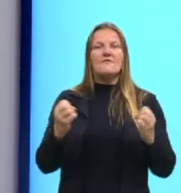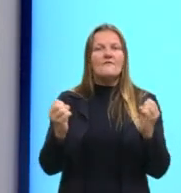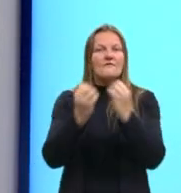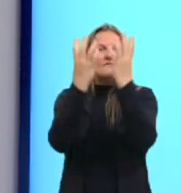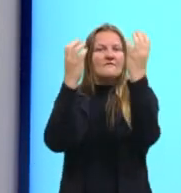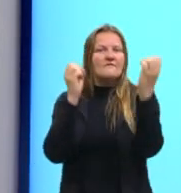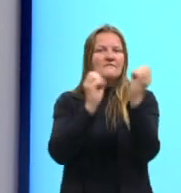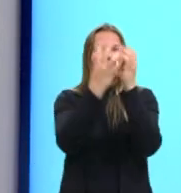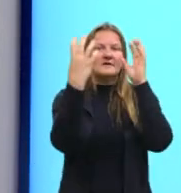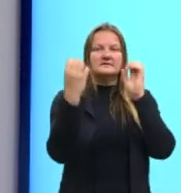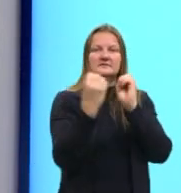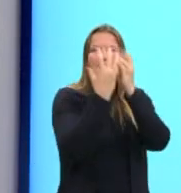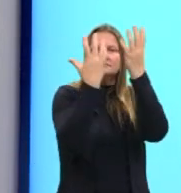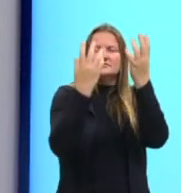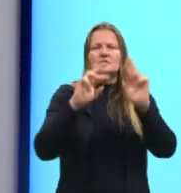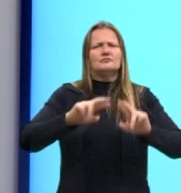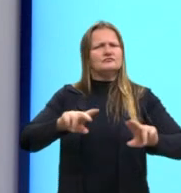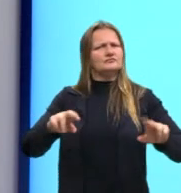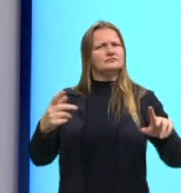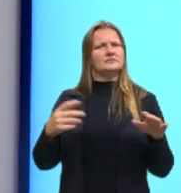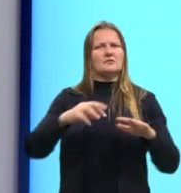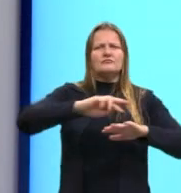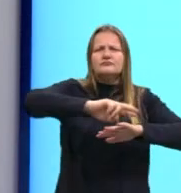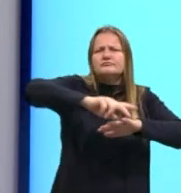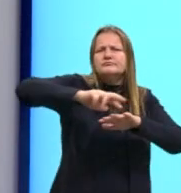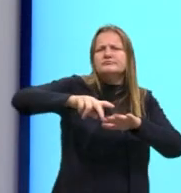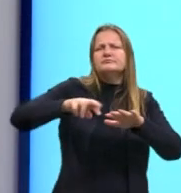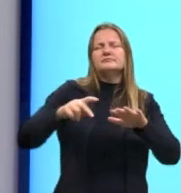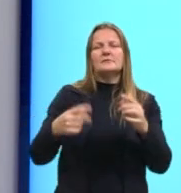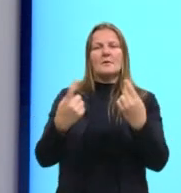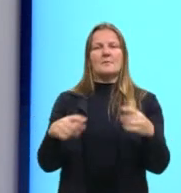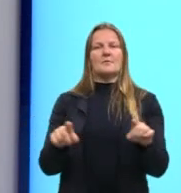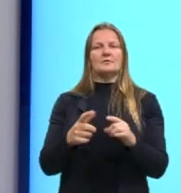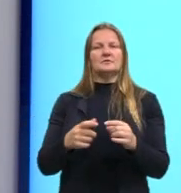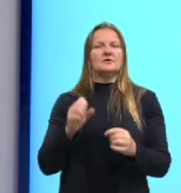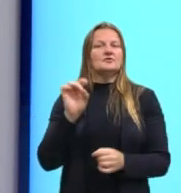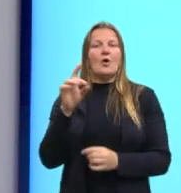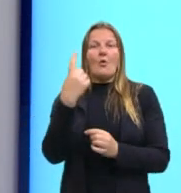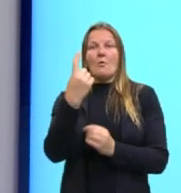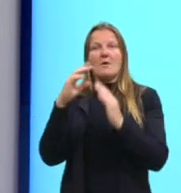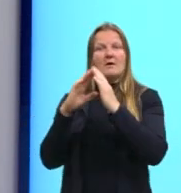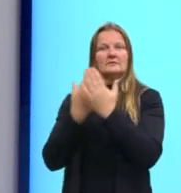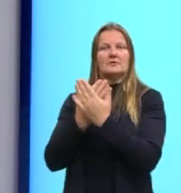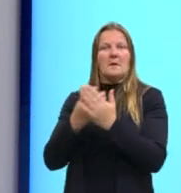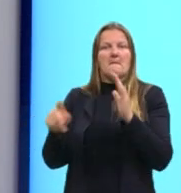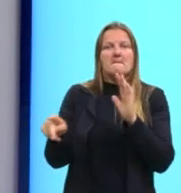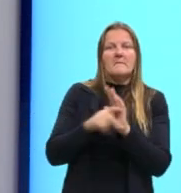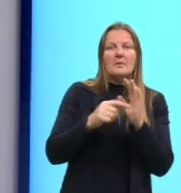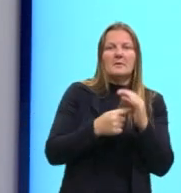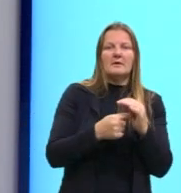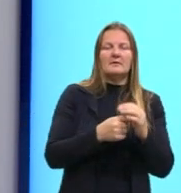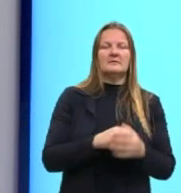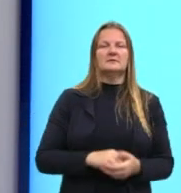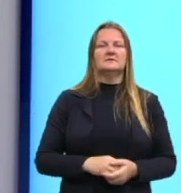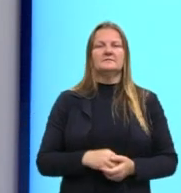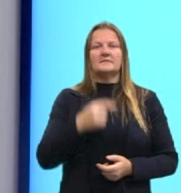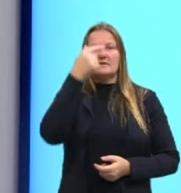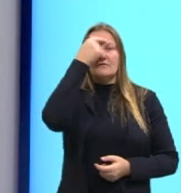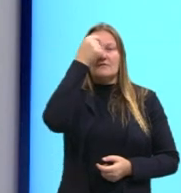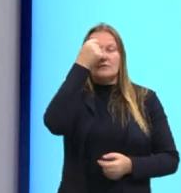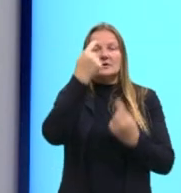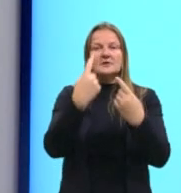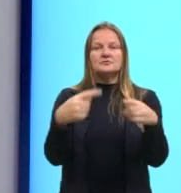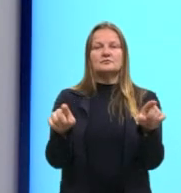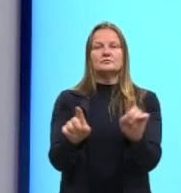vários estilos musicais que perpassam. Não é mais possível criar uma escola. Nós pegarmos as universidades de música, por